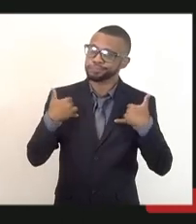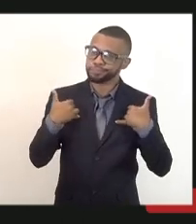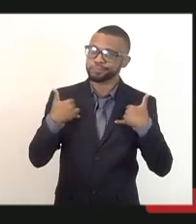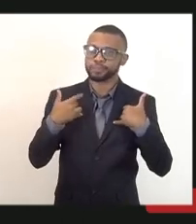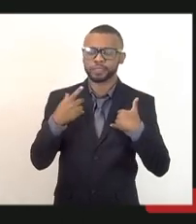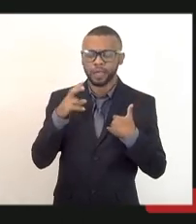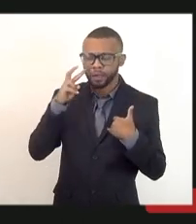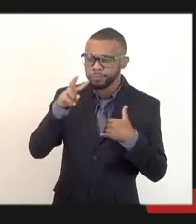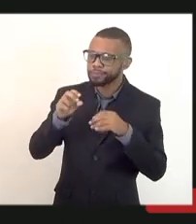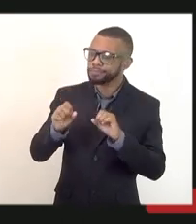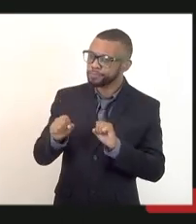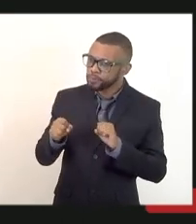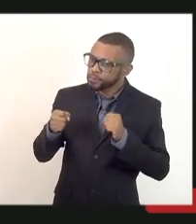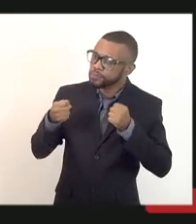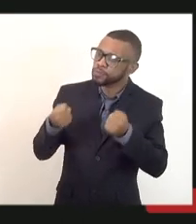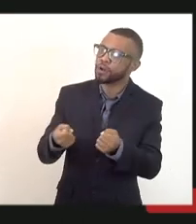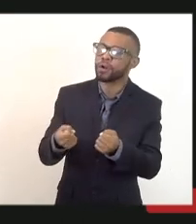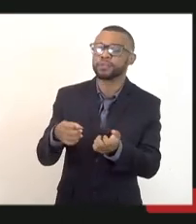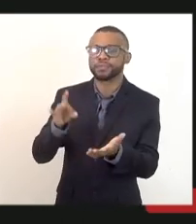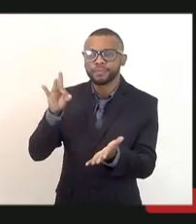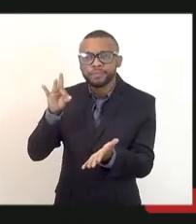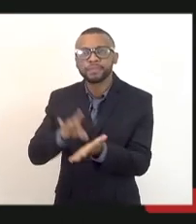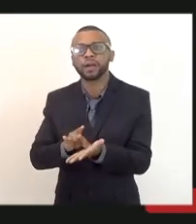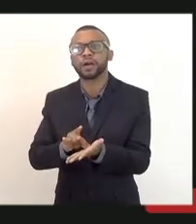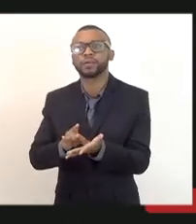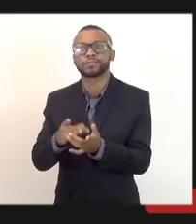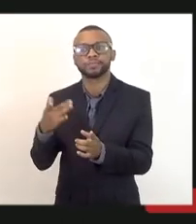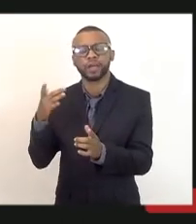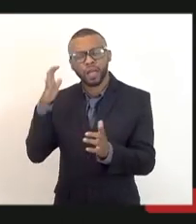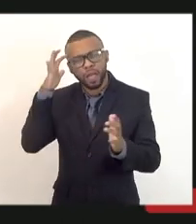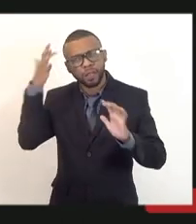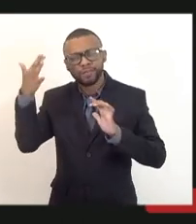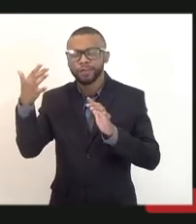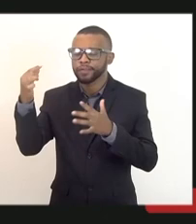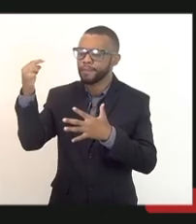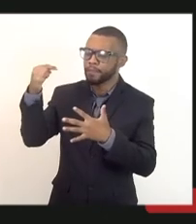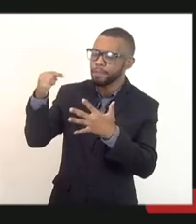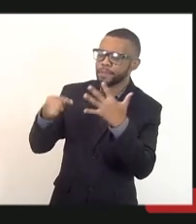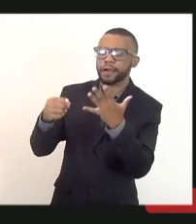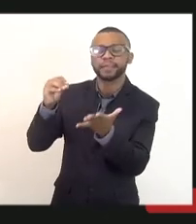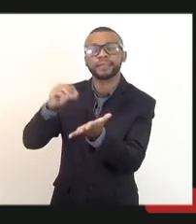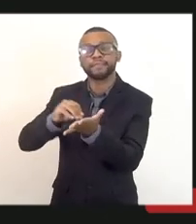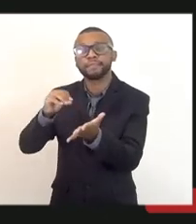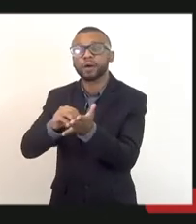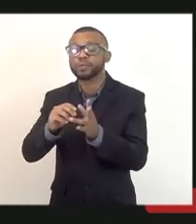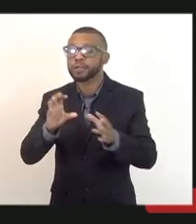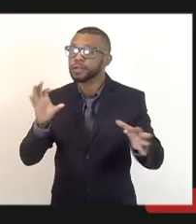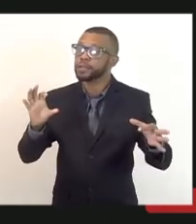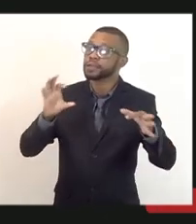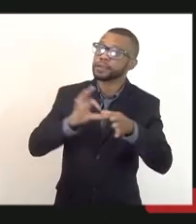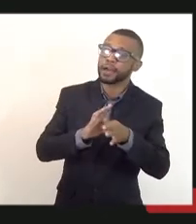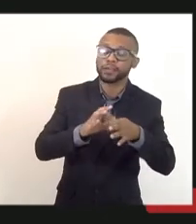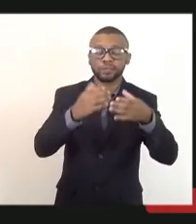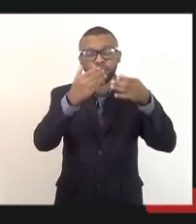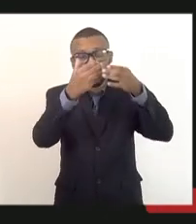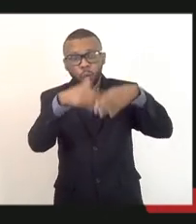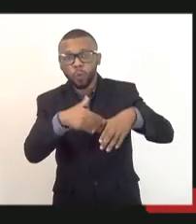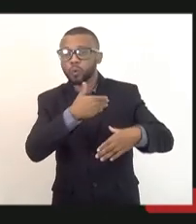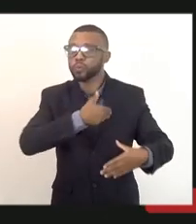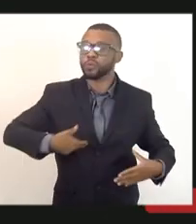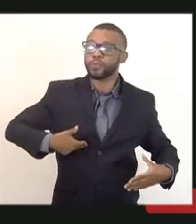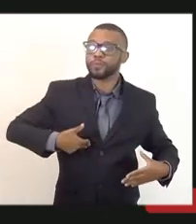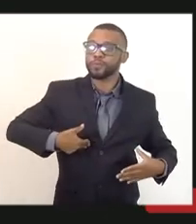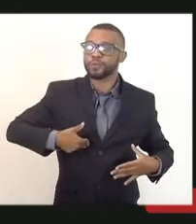esforço, de fato, em resolver todas essas pendências relacionadas aos concursos públicos, que não é uma coisa muito